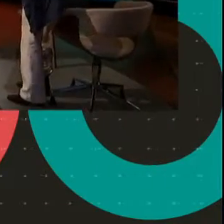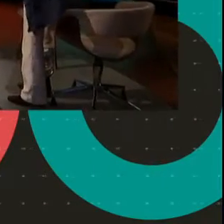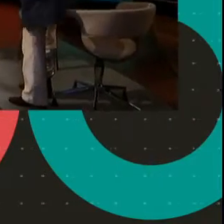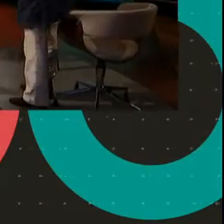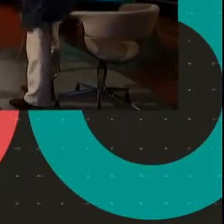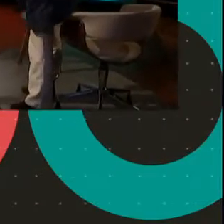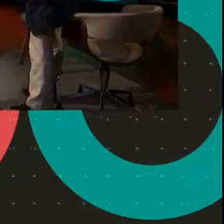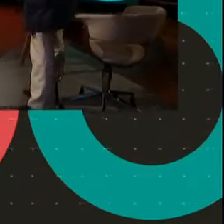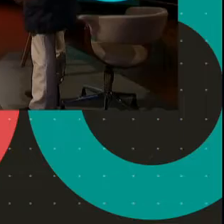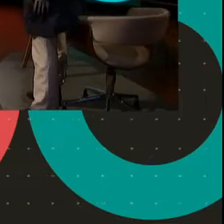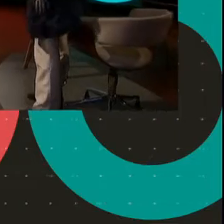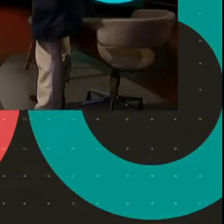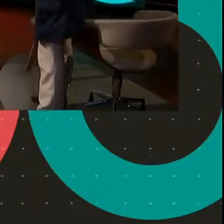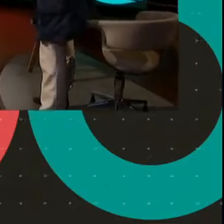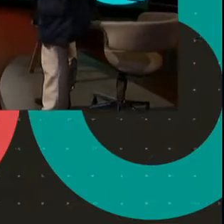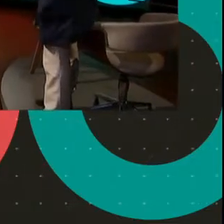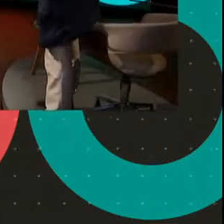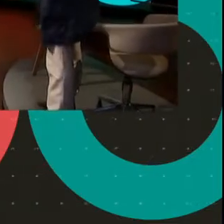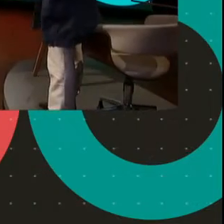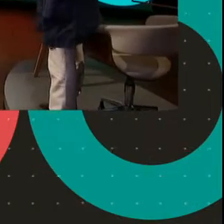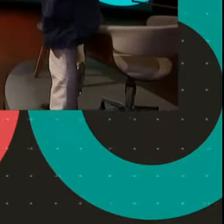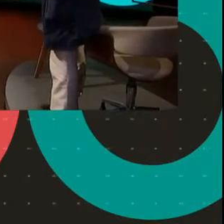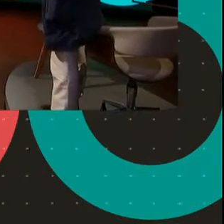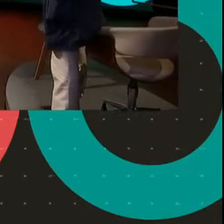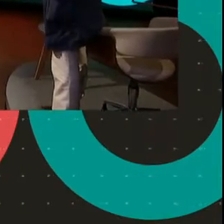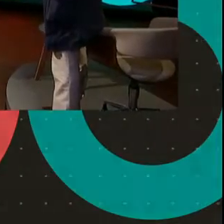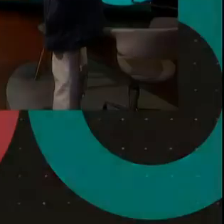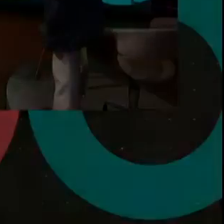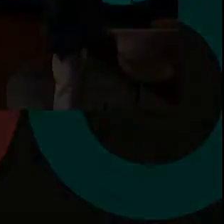pegaram. O Ari, coisa linda. Muito obrigada.